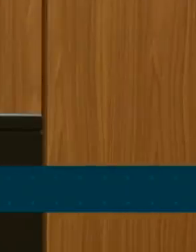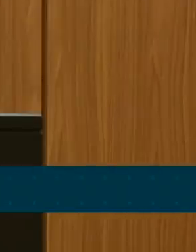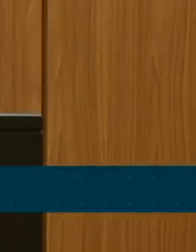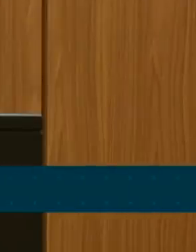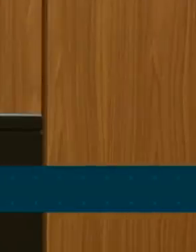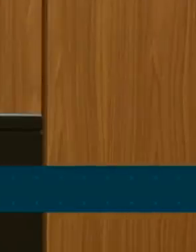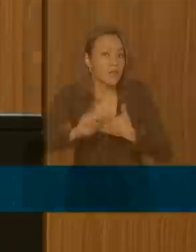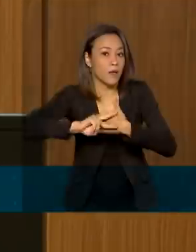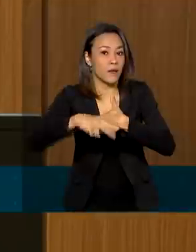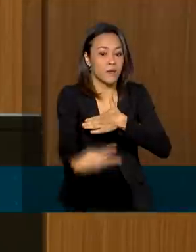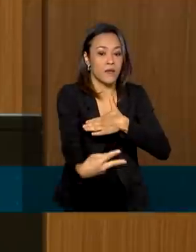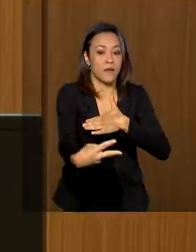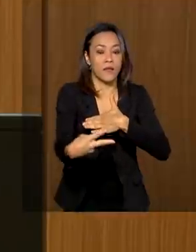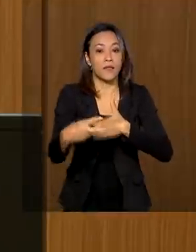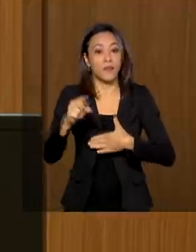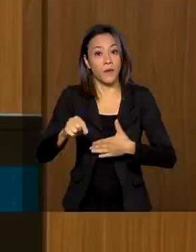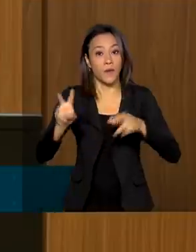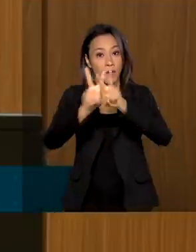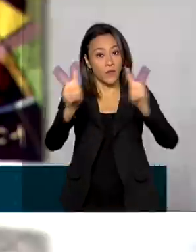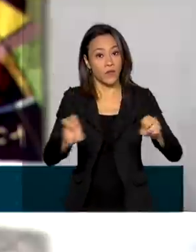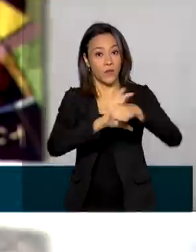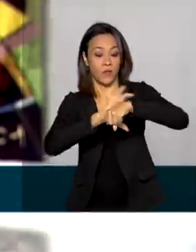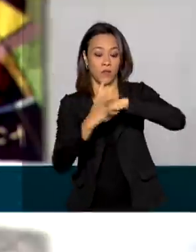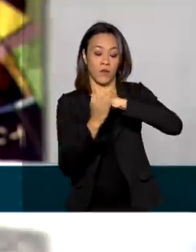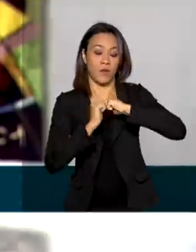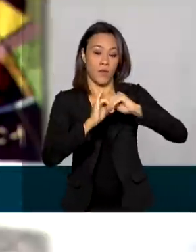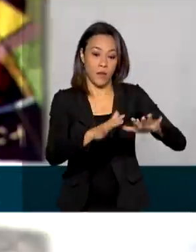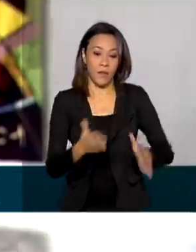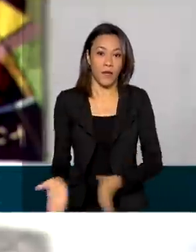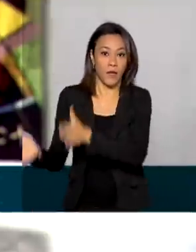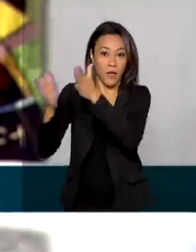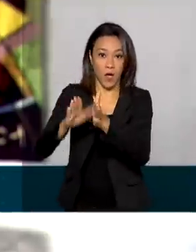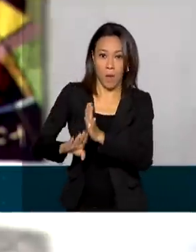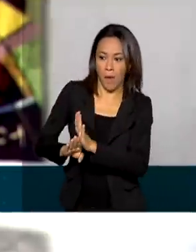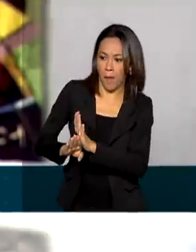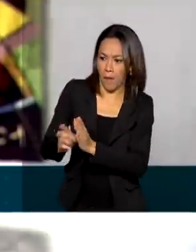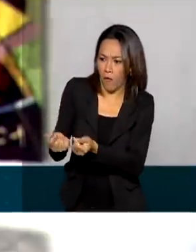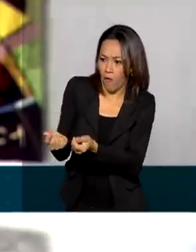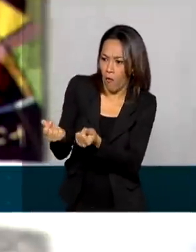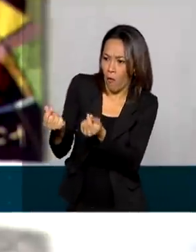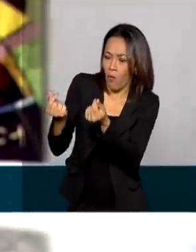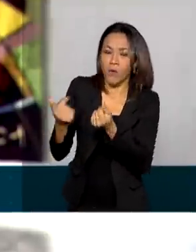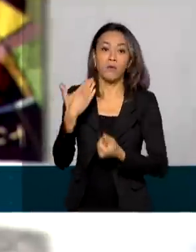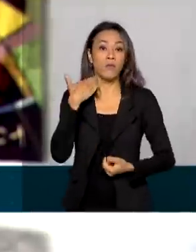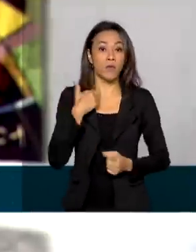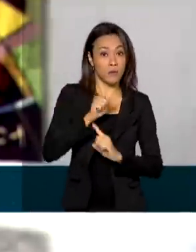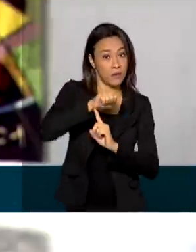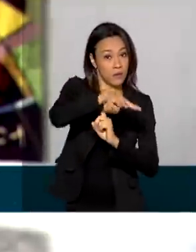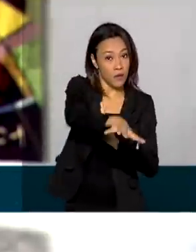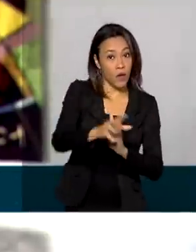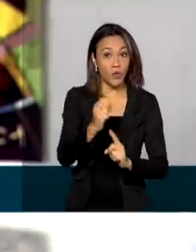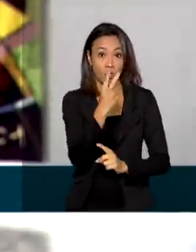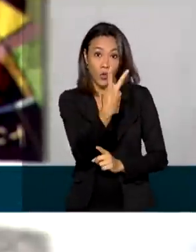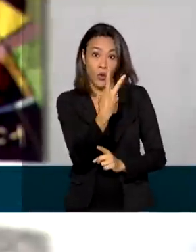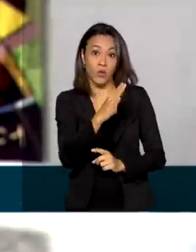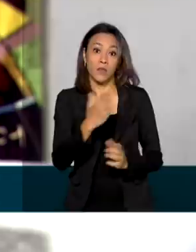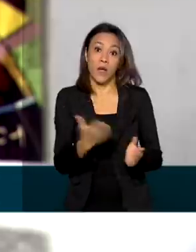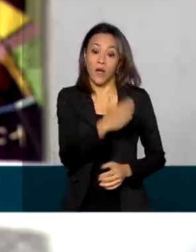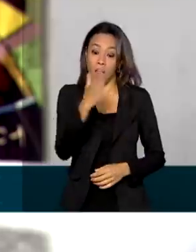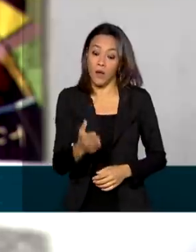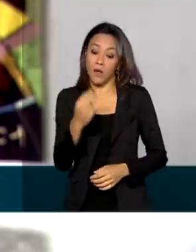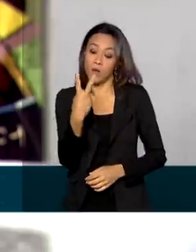efeitos relacionados à pandemia, sobretudo. Com a alta dos preços, o Banco Central já havia elevado de 2% para 2